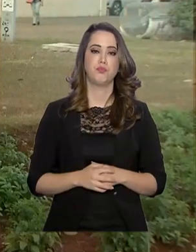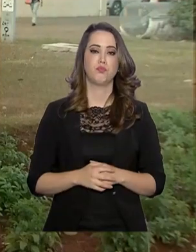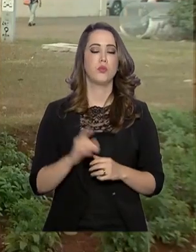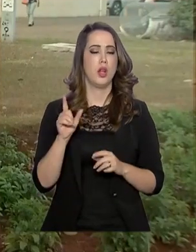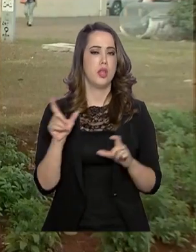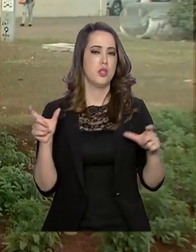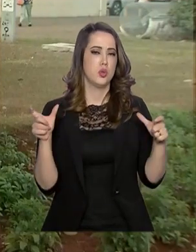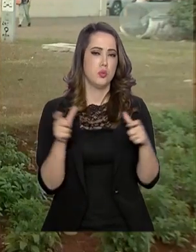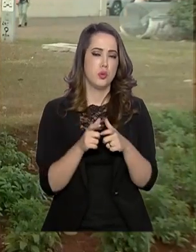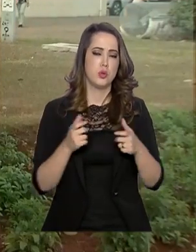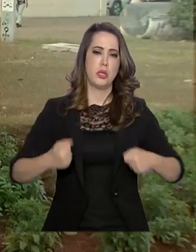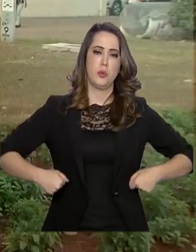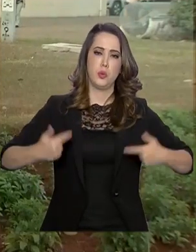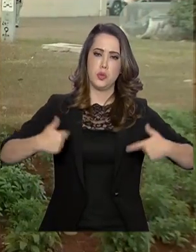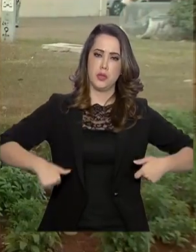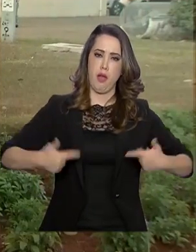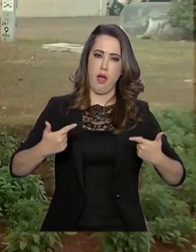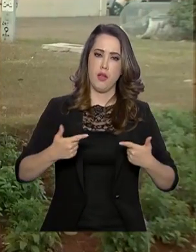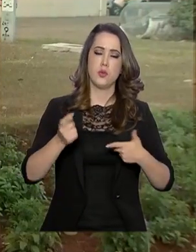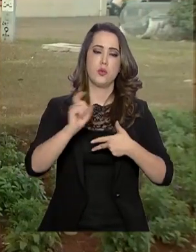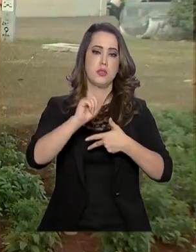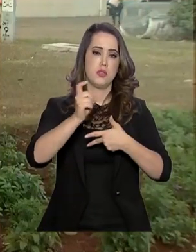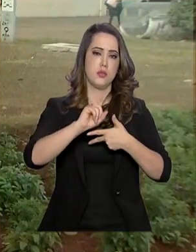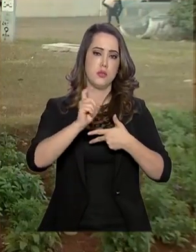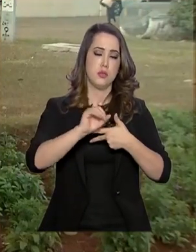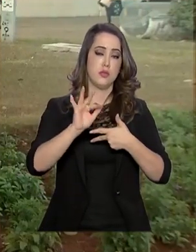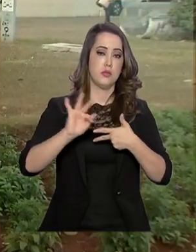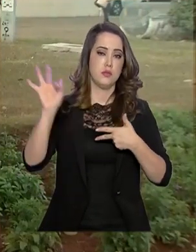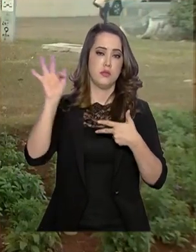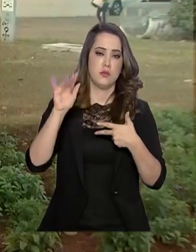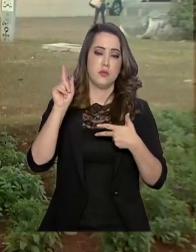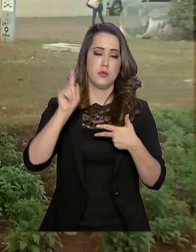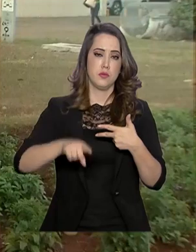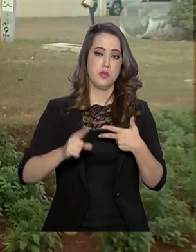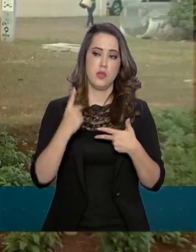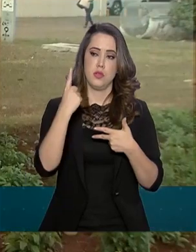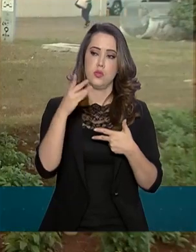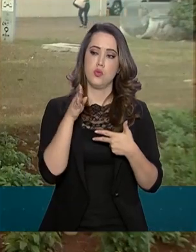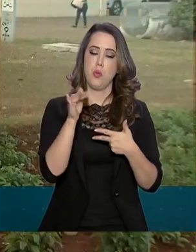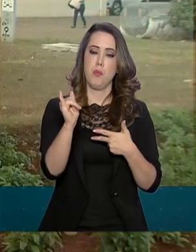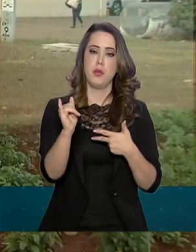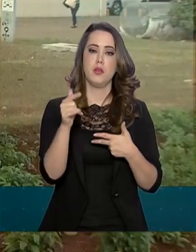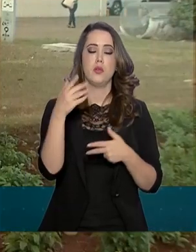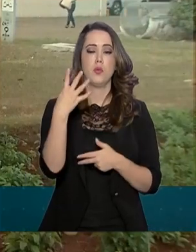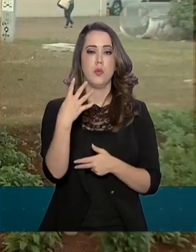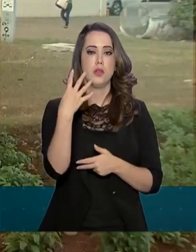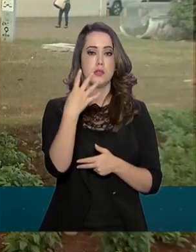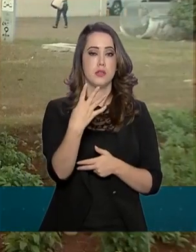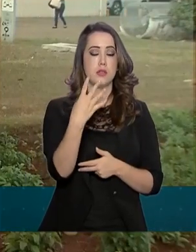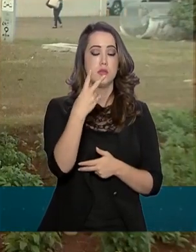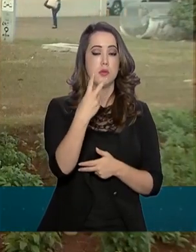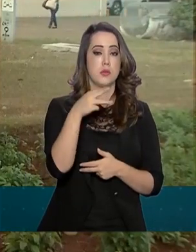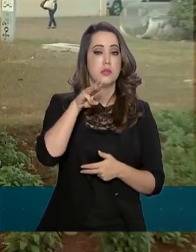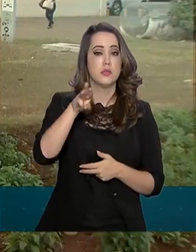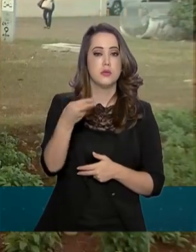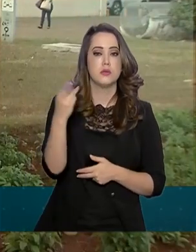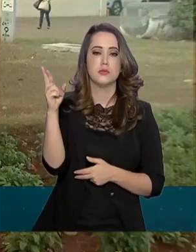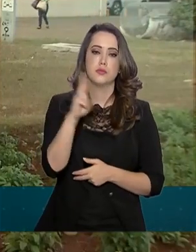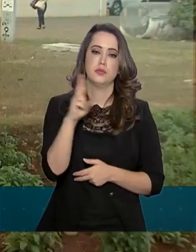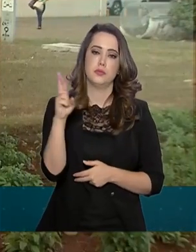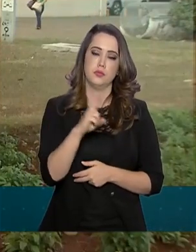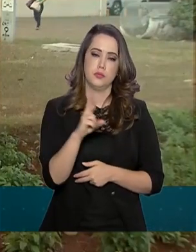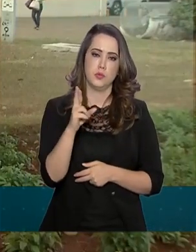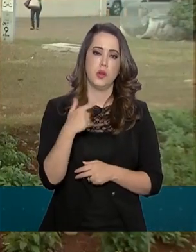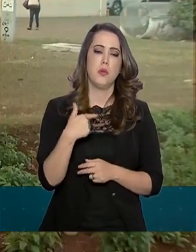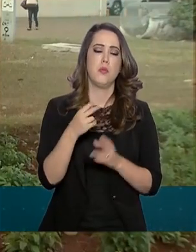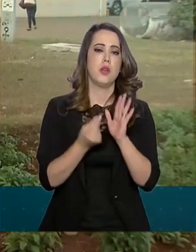contingenciamento em órgãos do Poder Executivo Federal será de 1 bilhão e 442 milhões de reais